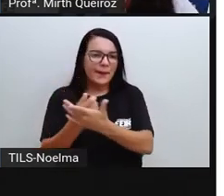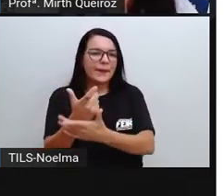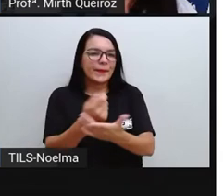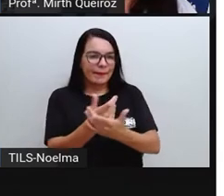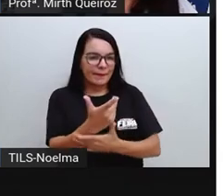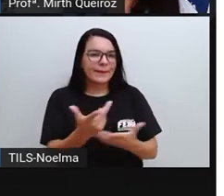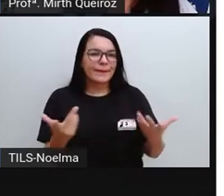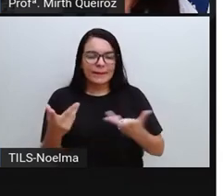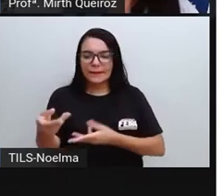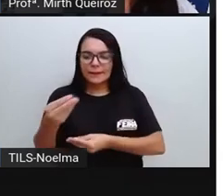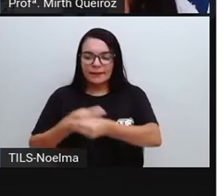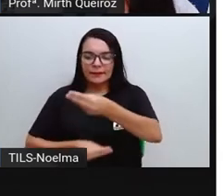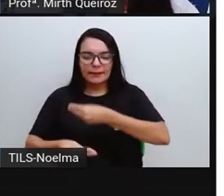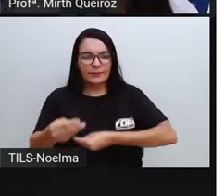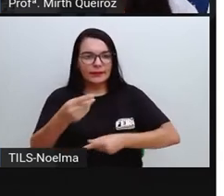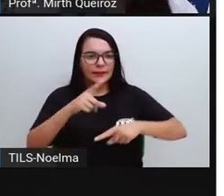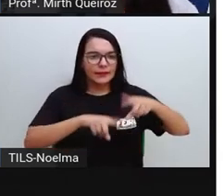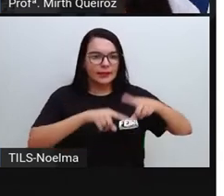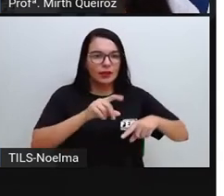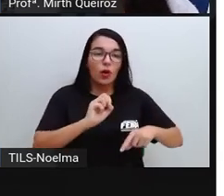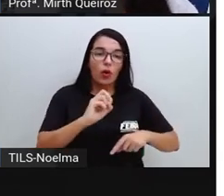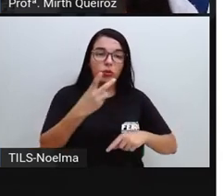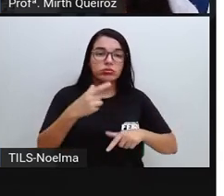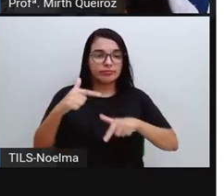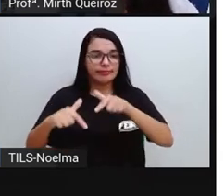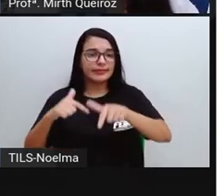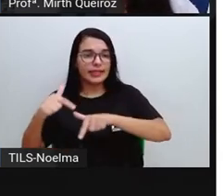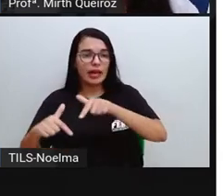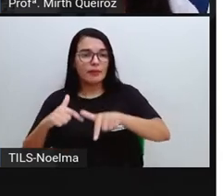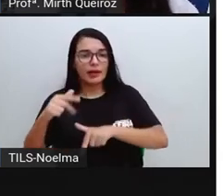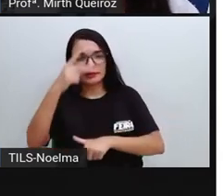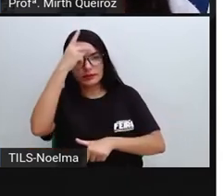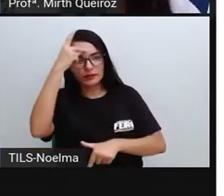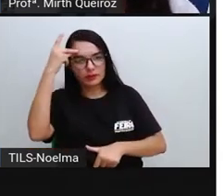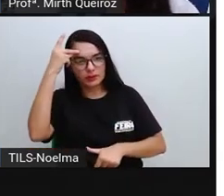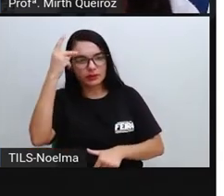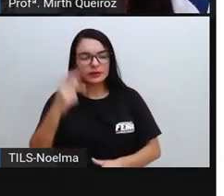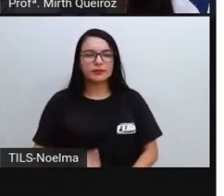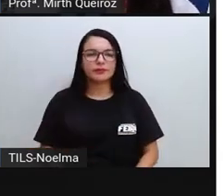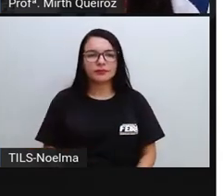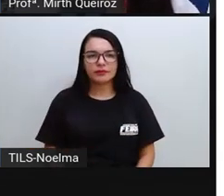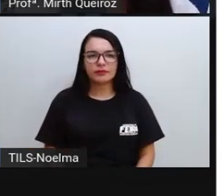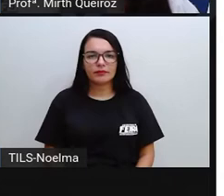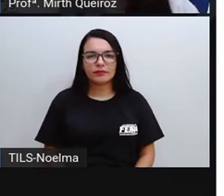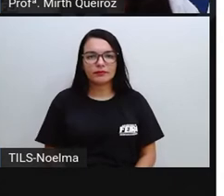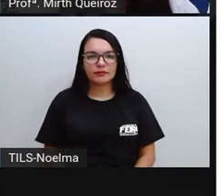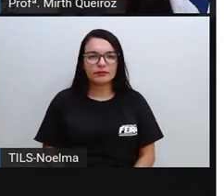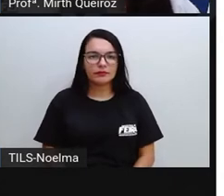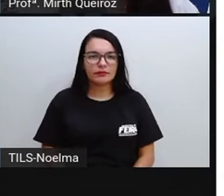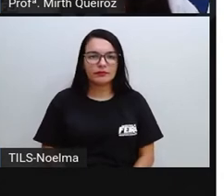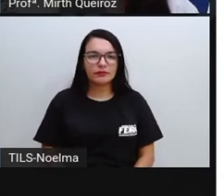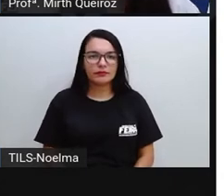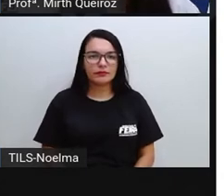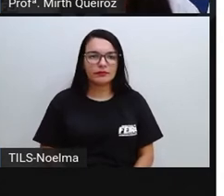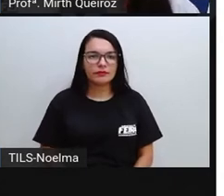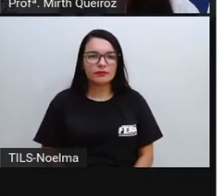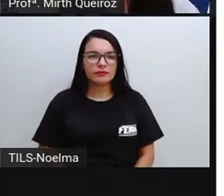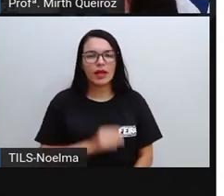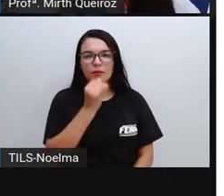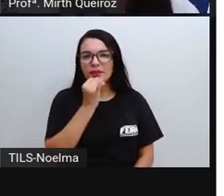a comercialização desse produto, ou até mesmo os serviços, né? A venda aí dos seus serviços, por exemplo,